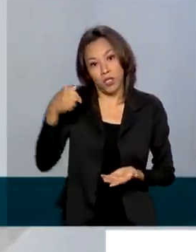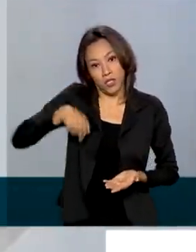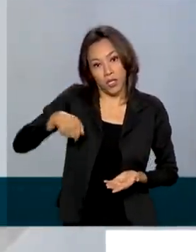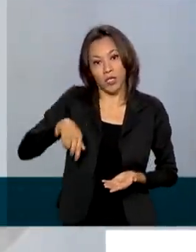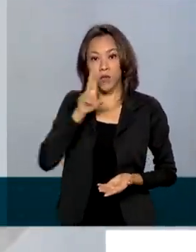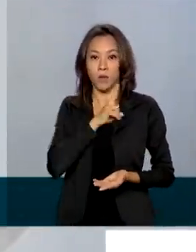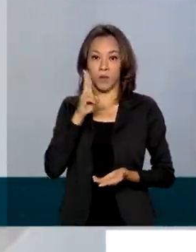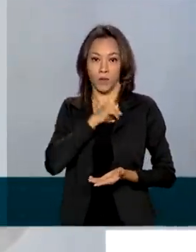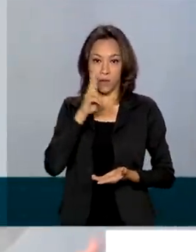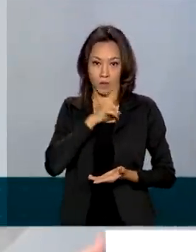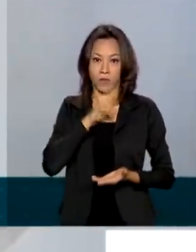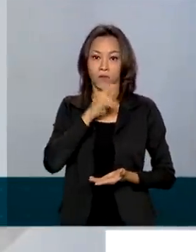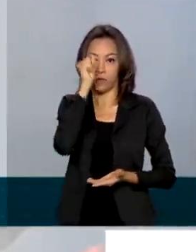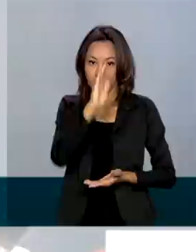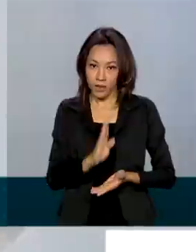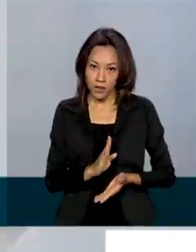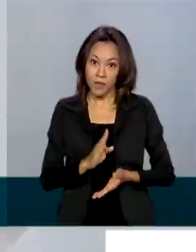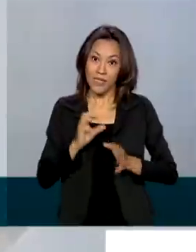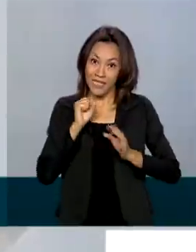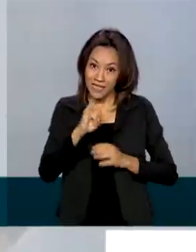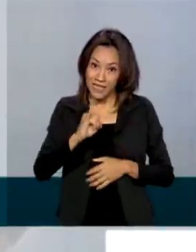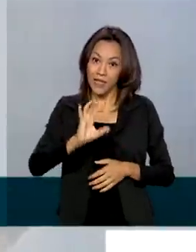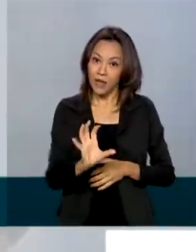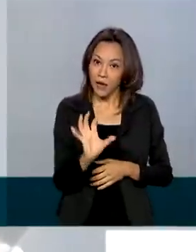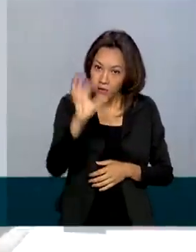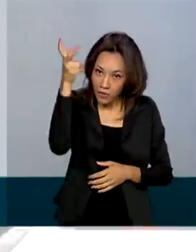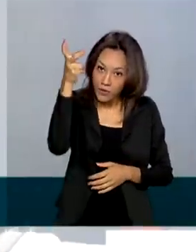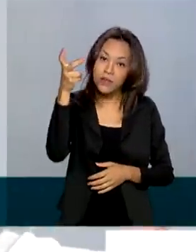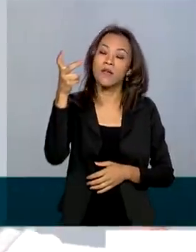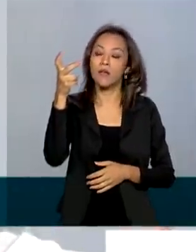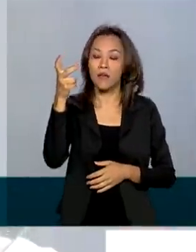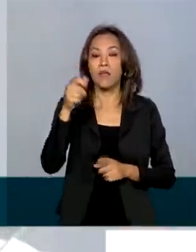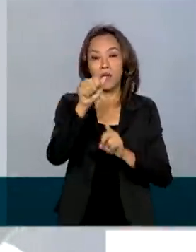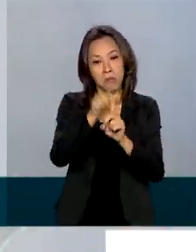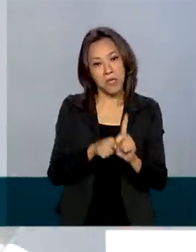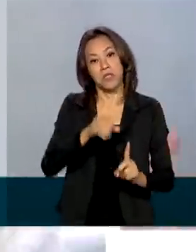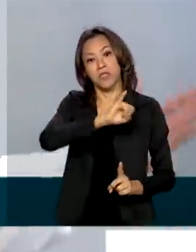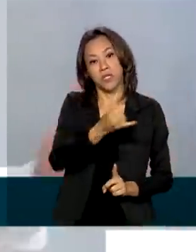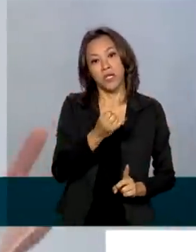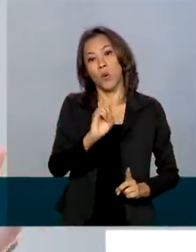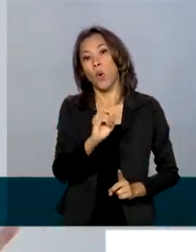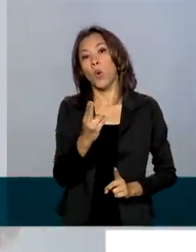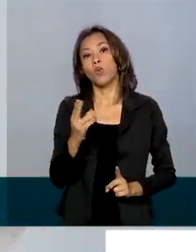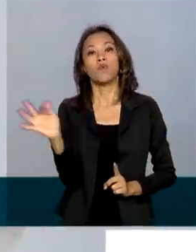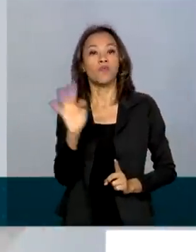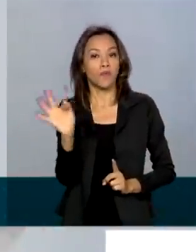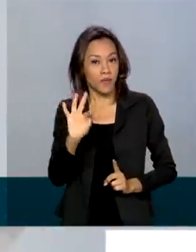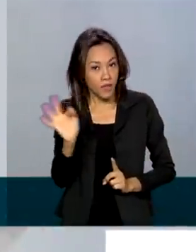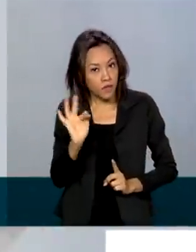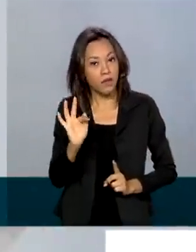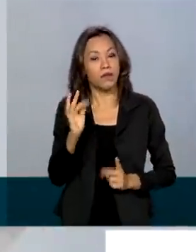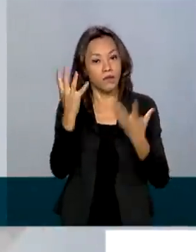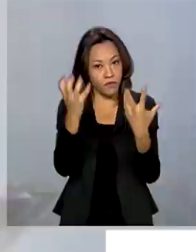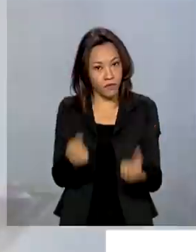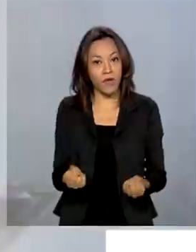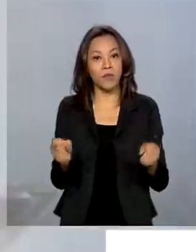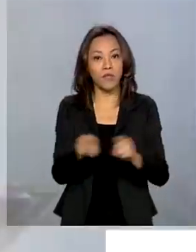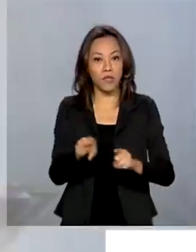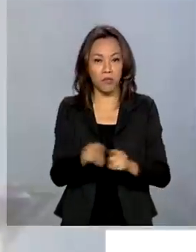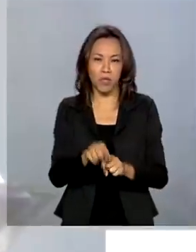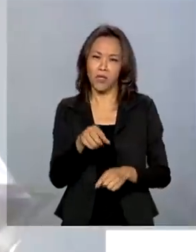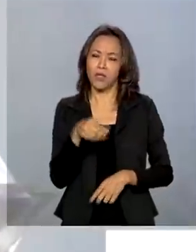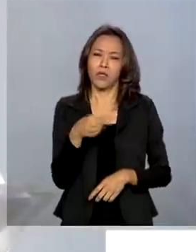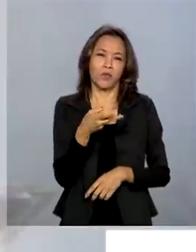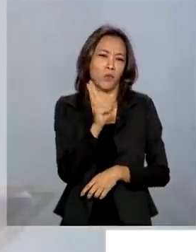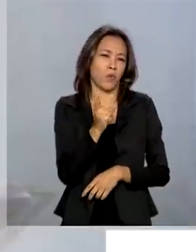emergencial. Se isso tudo acontecer, janeiro ou fevereiro, nós também teremos 2 ou